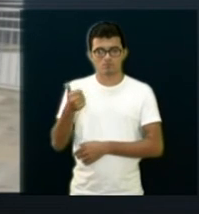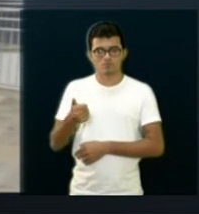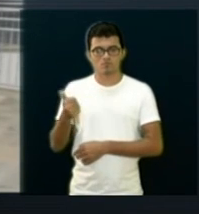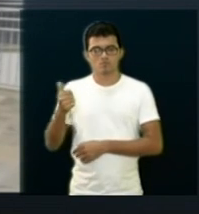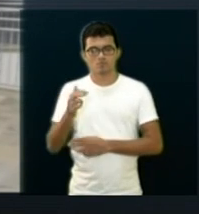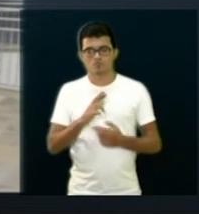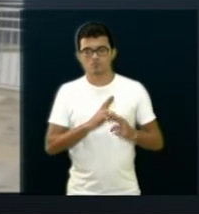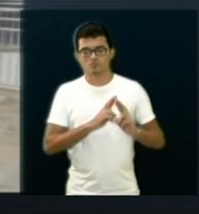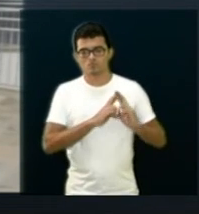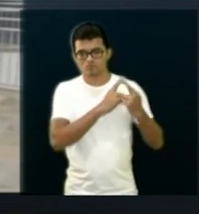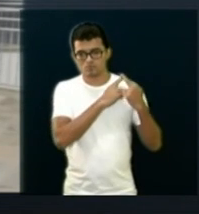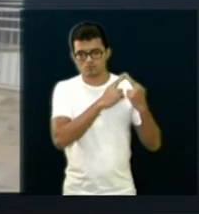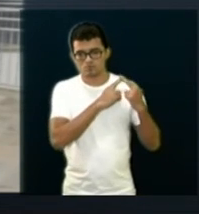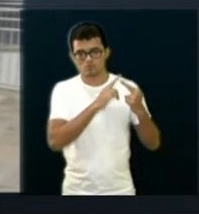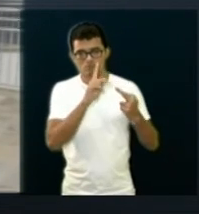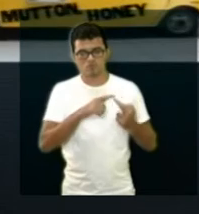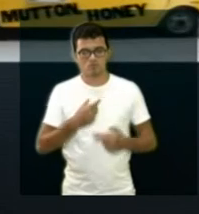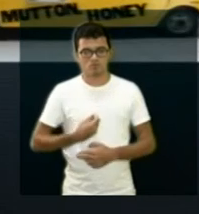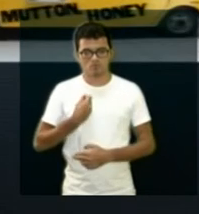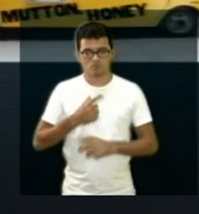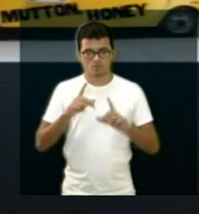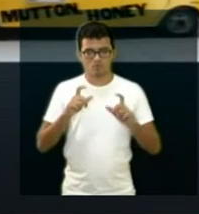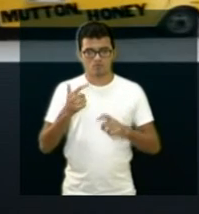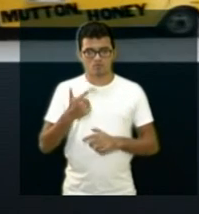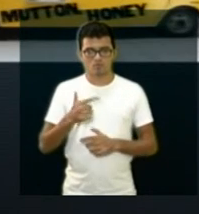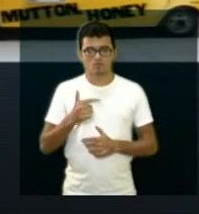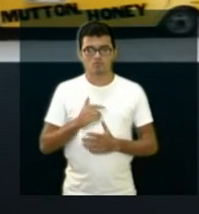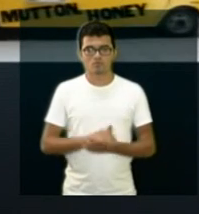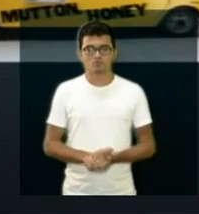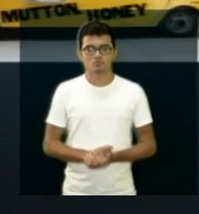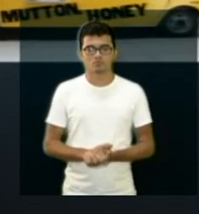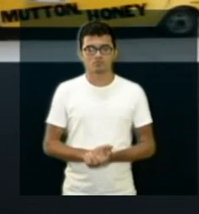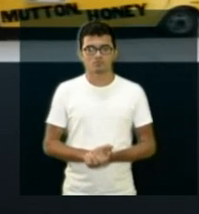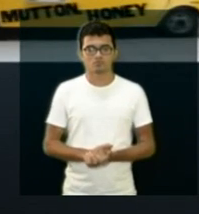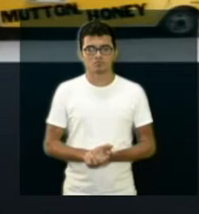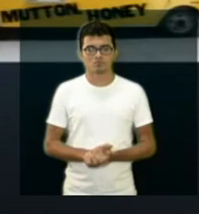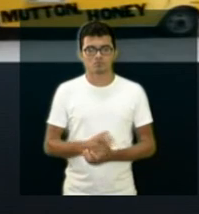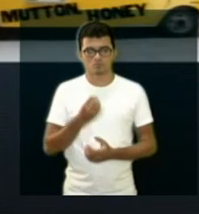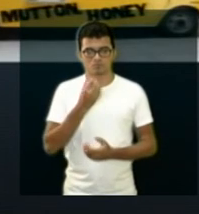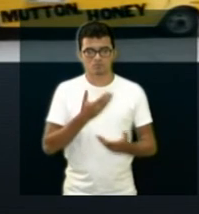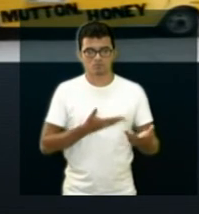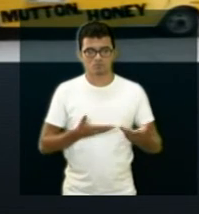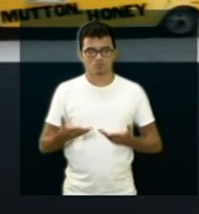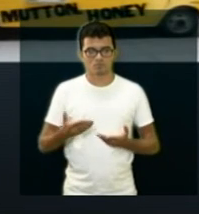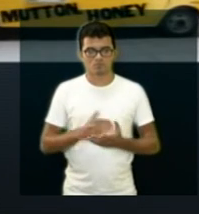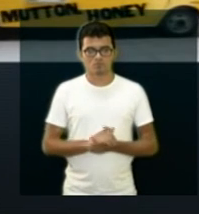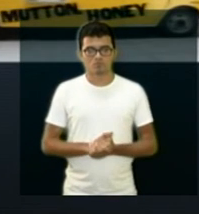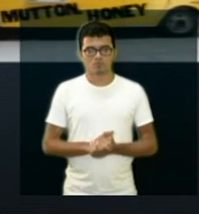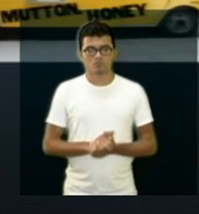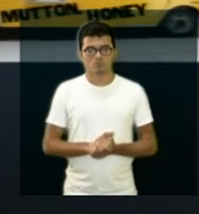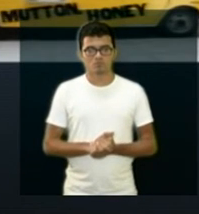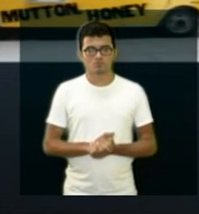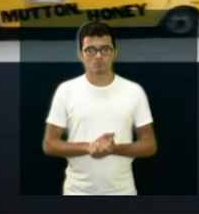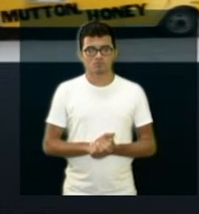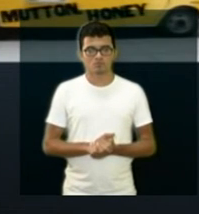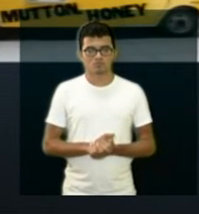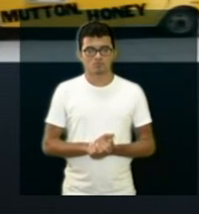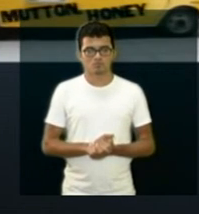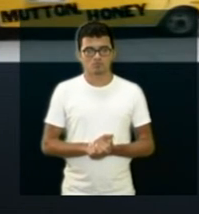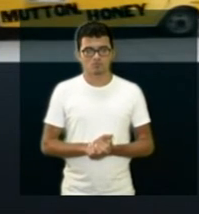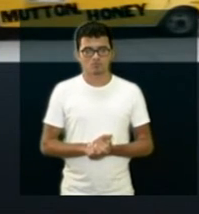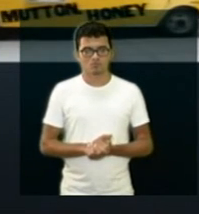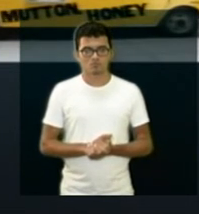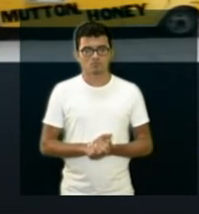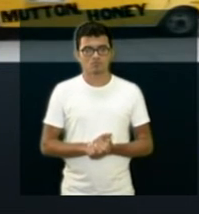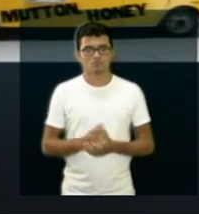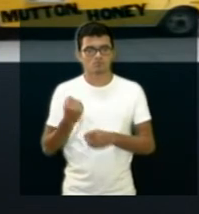Ricardo Velasque, que não está nessa foto, mas dá as boas-vindas ao Velasque. Desde